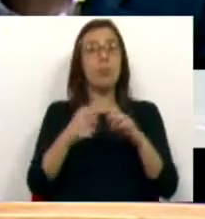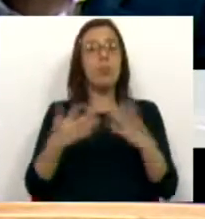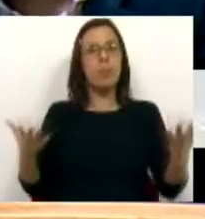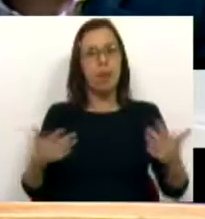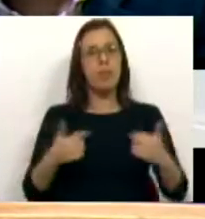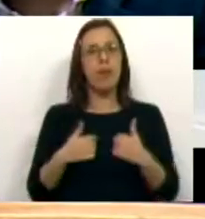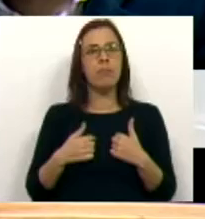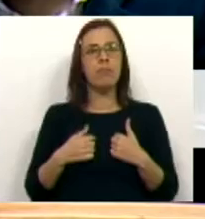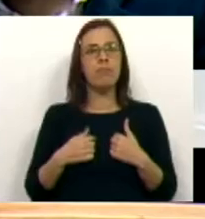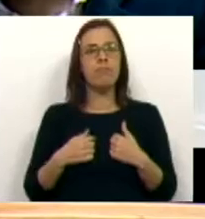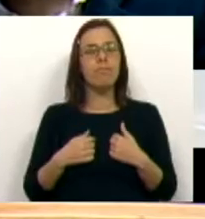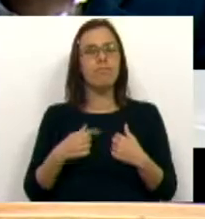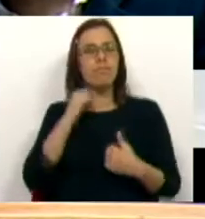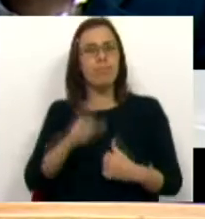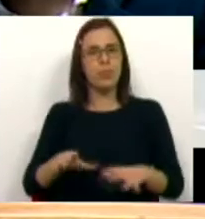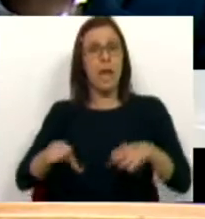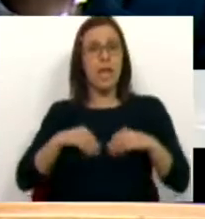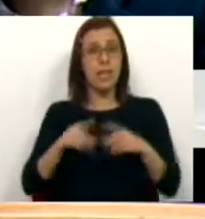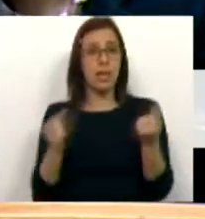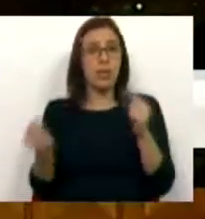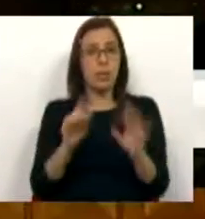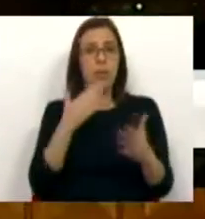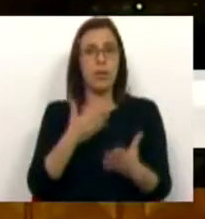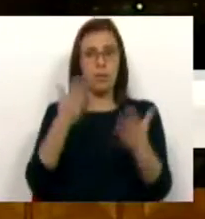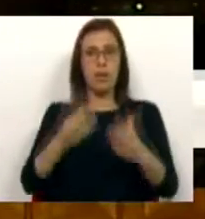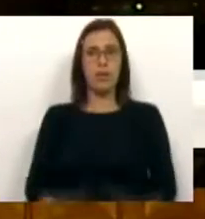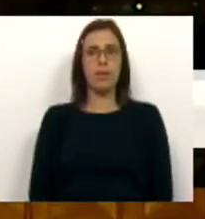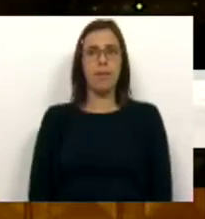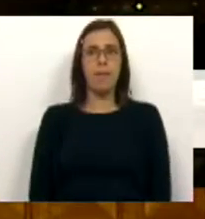Portanto, estaremos mais do que abertos a todo esse debate. Muito obrigado.